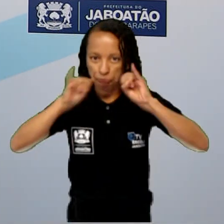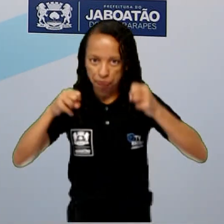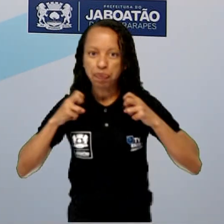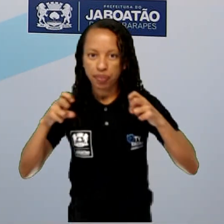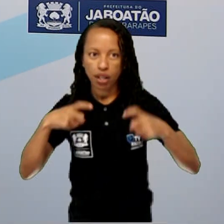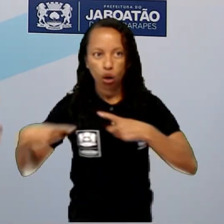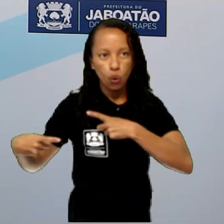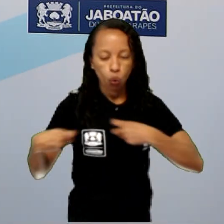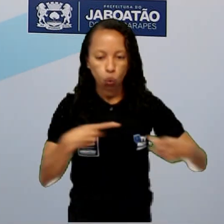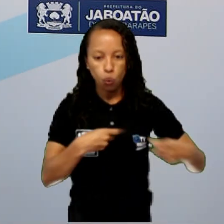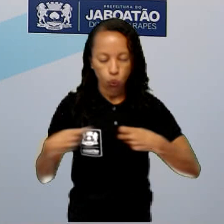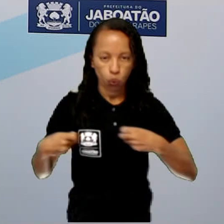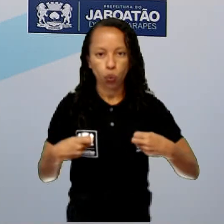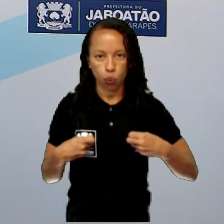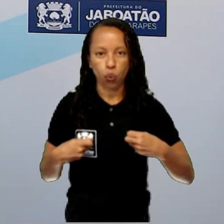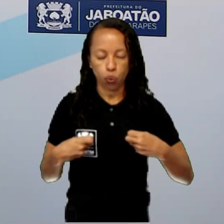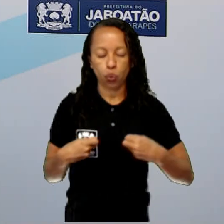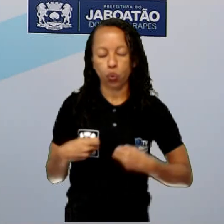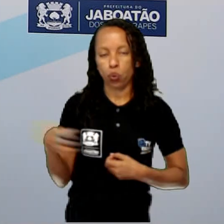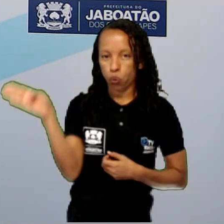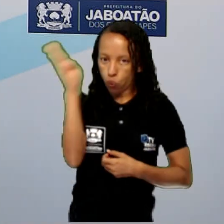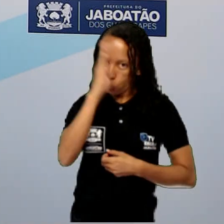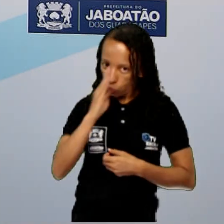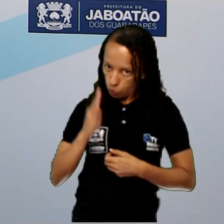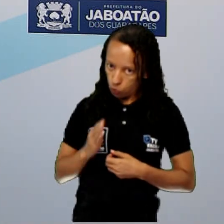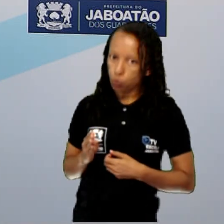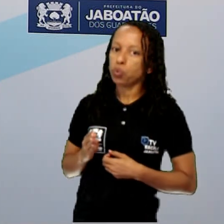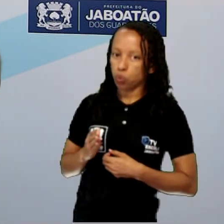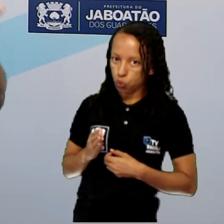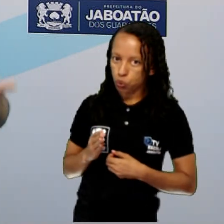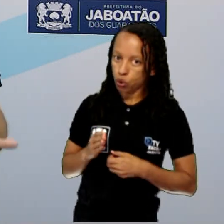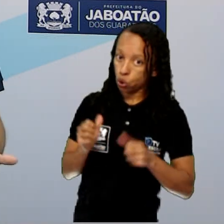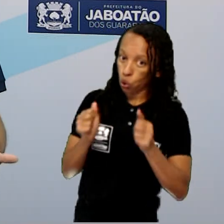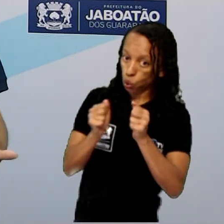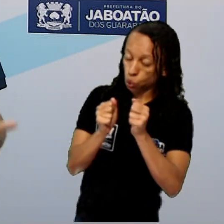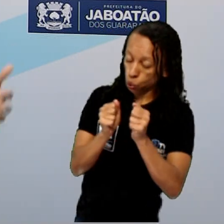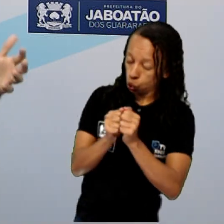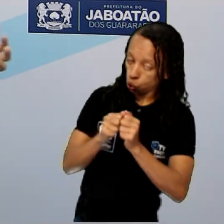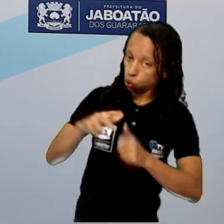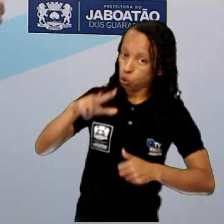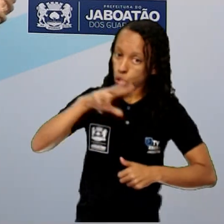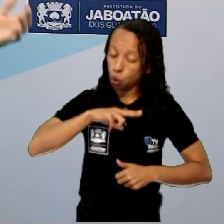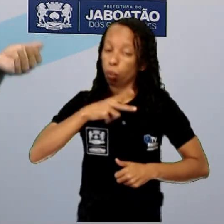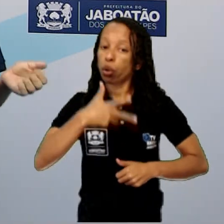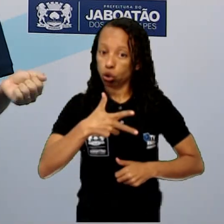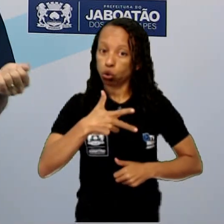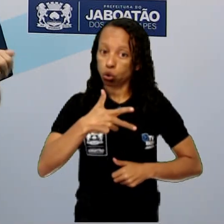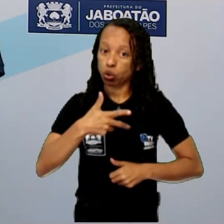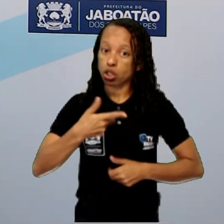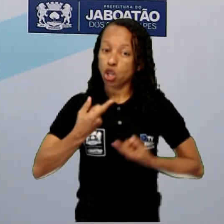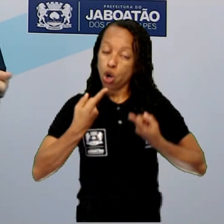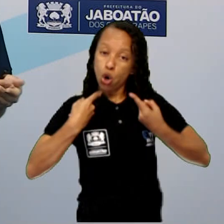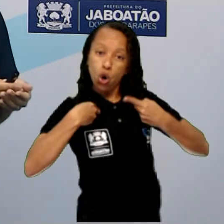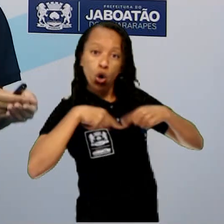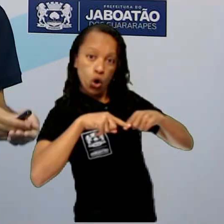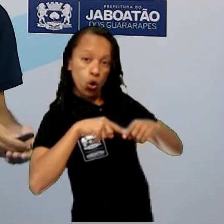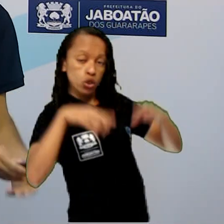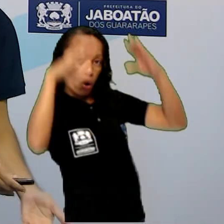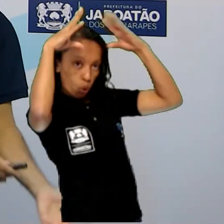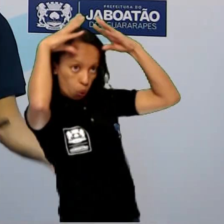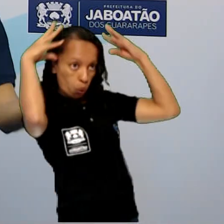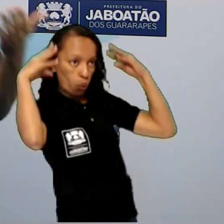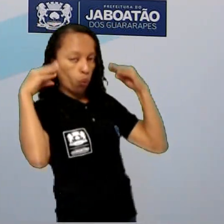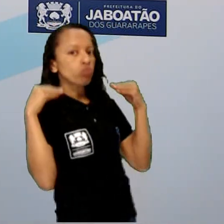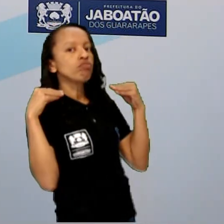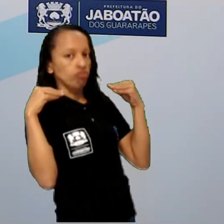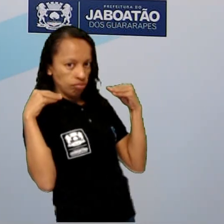entre brasileiros e portugueses contra os holandeses. Brasileiros e portugueses se reuniram para lutar